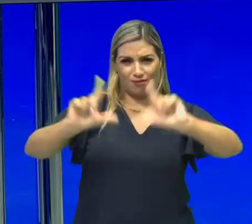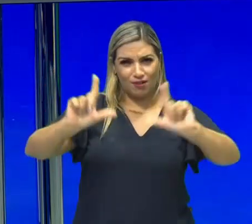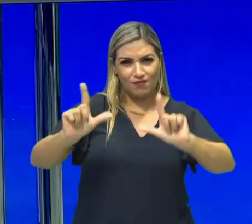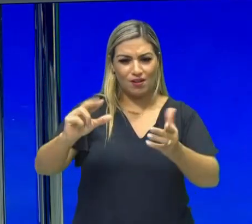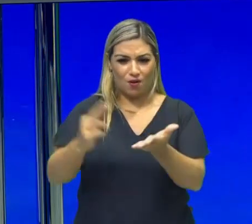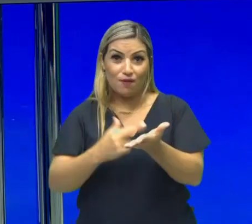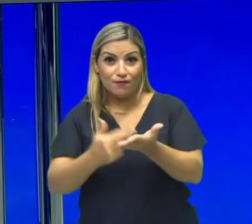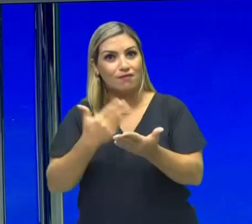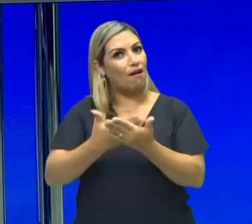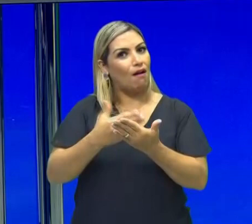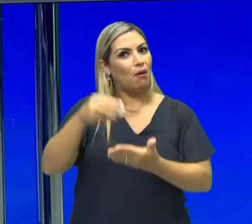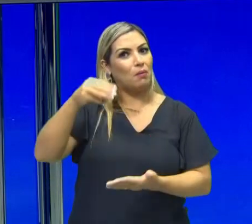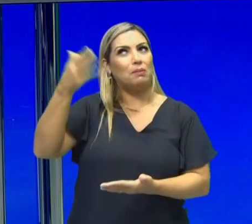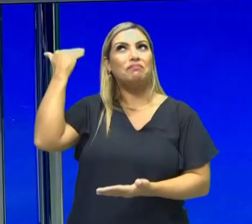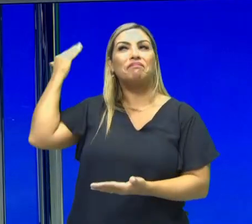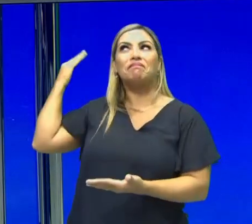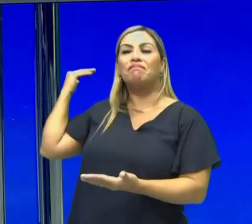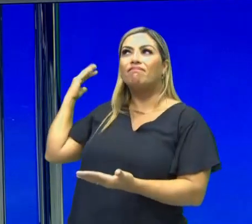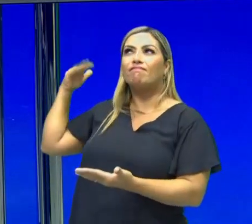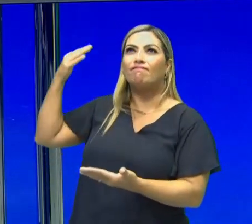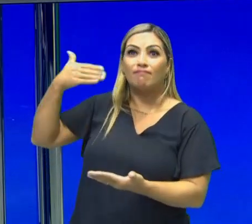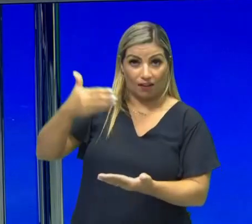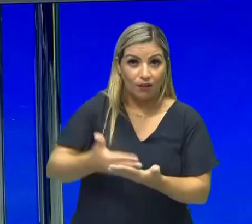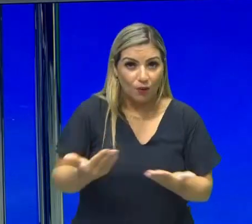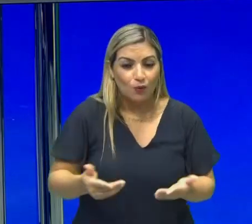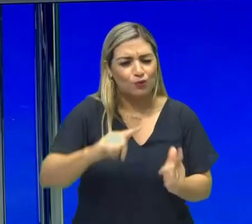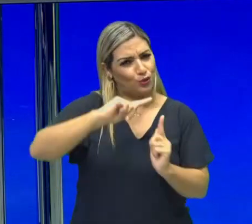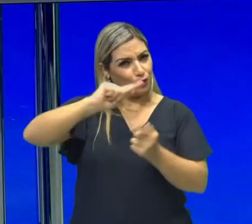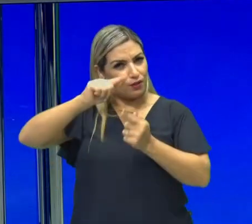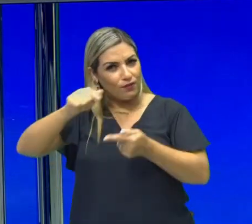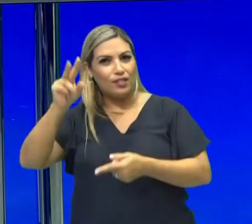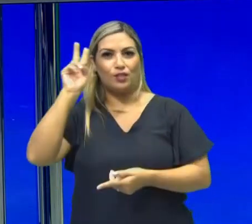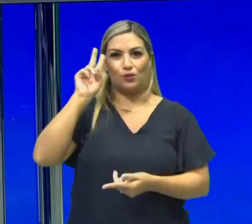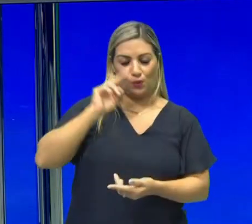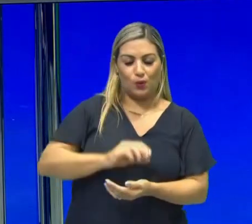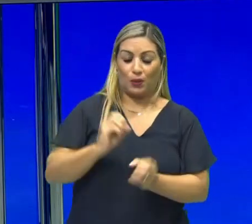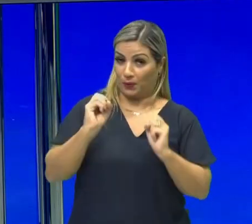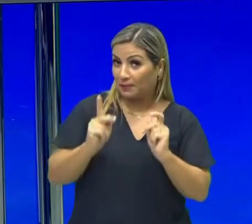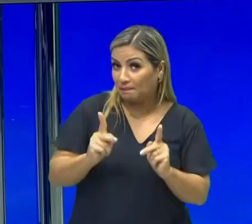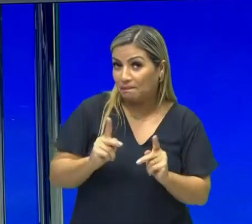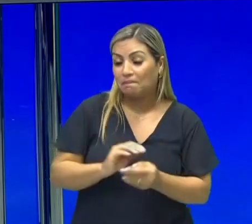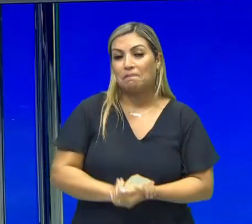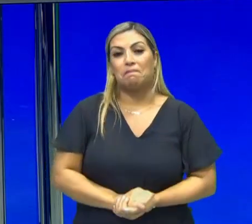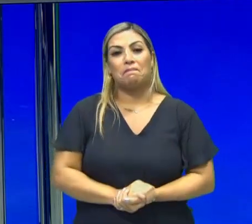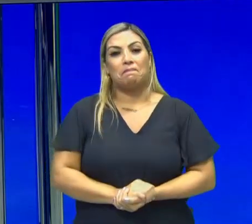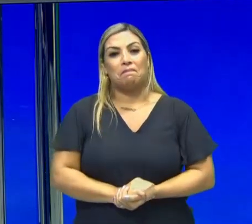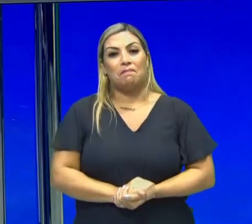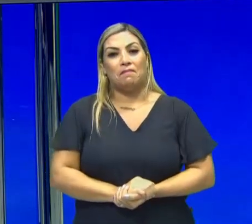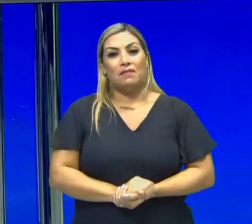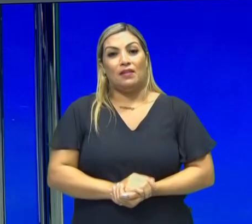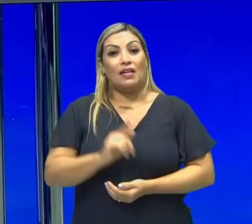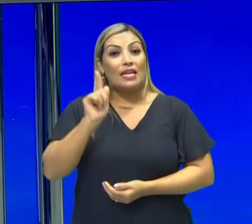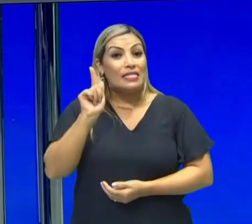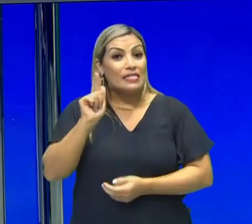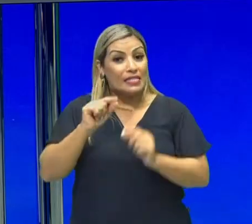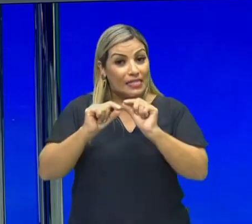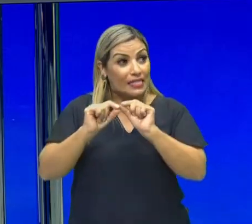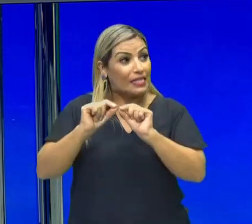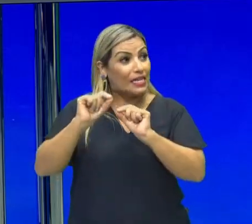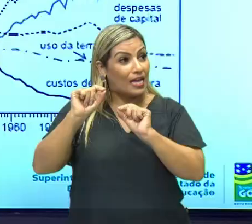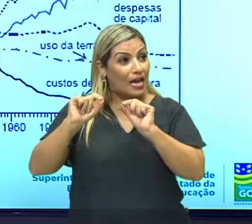revistas, na sua aula de matemática, seja geografia, história ou geografia. Ok? Vamos lá. Isso é o gráfico de